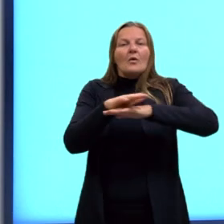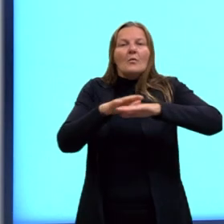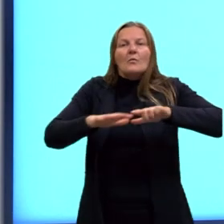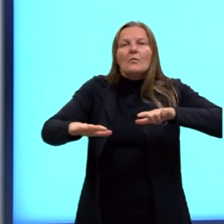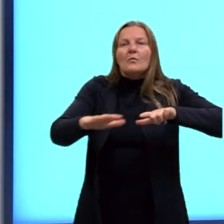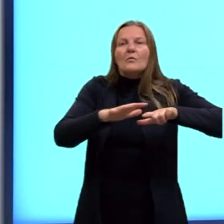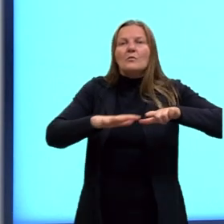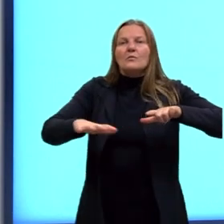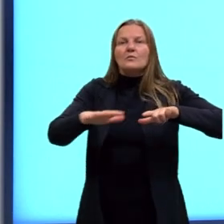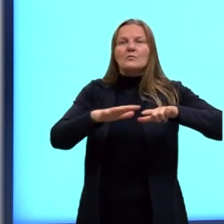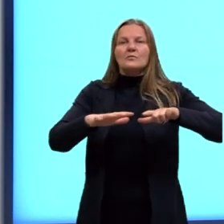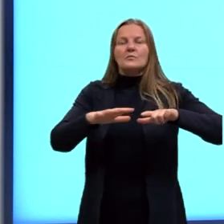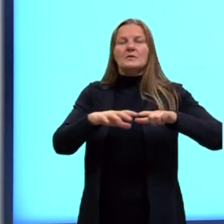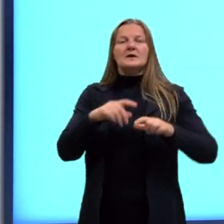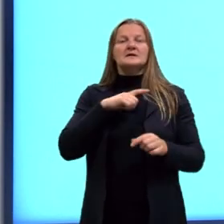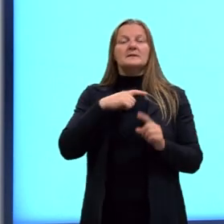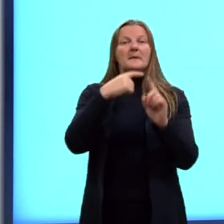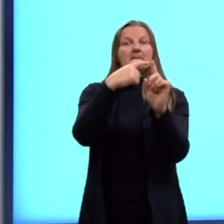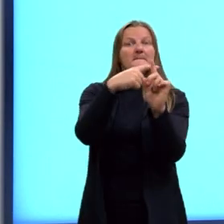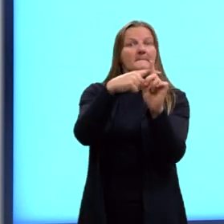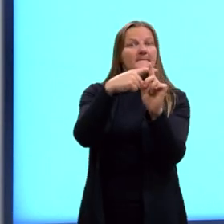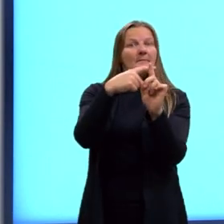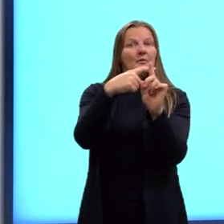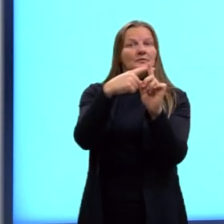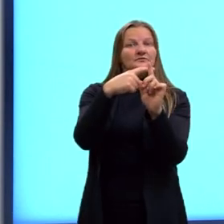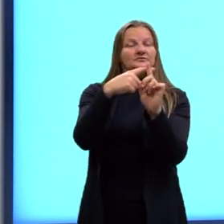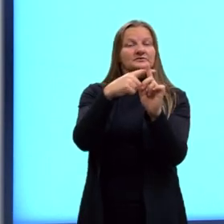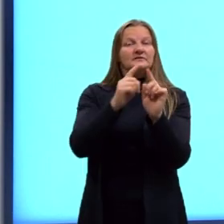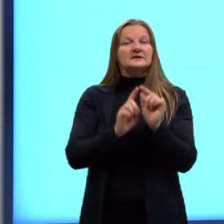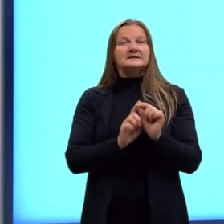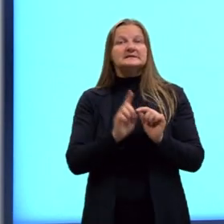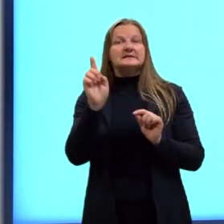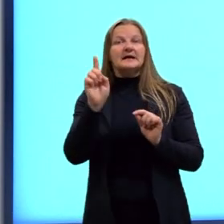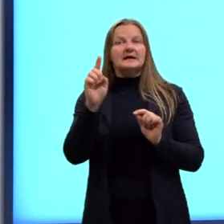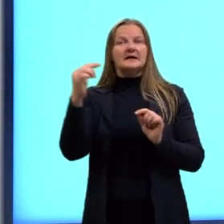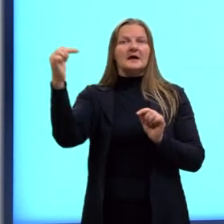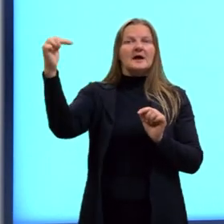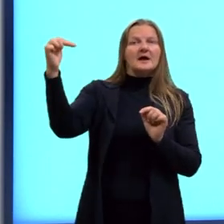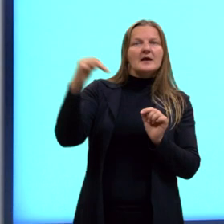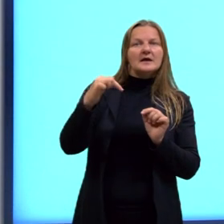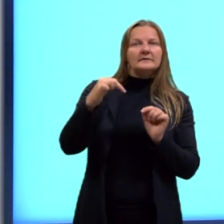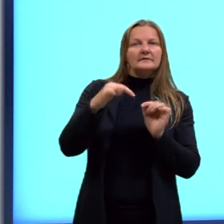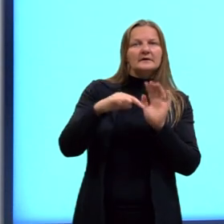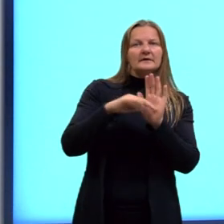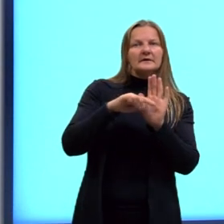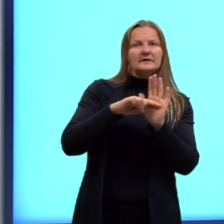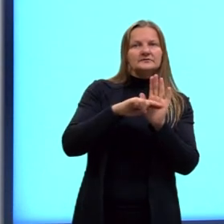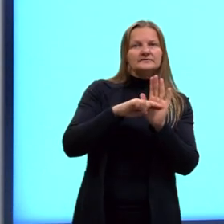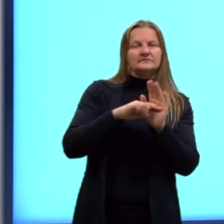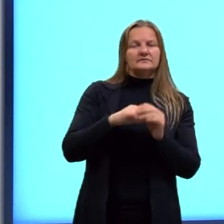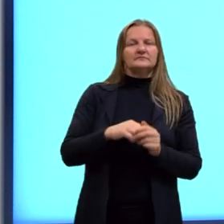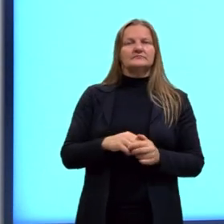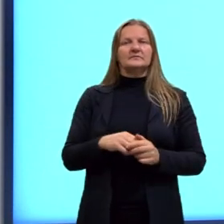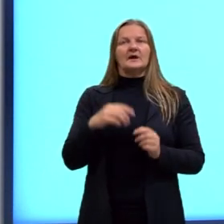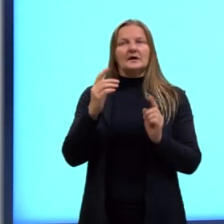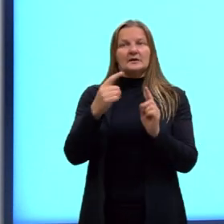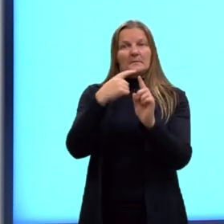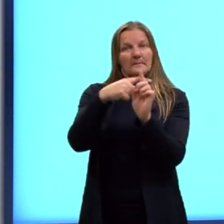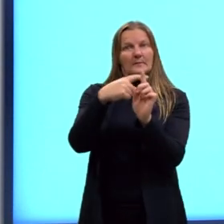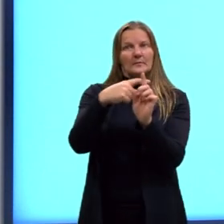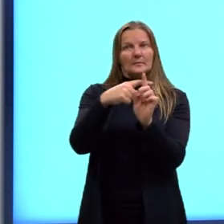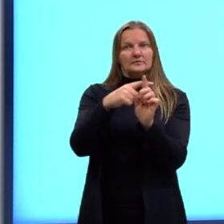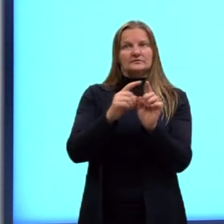saem de cargas positivas e entram em cargas negativas. Então, aqui a gente tem o quê? Uma carga positiva.